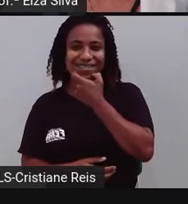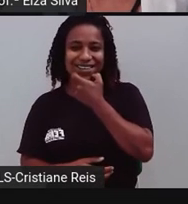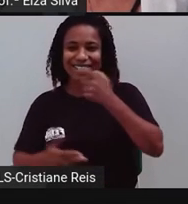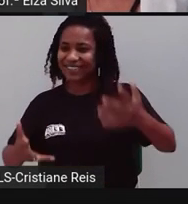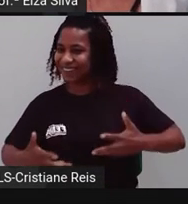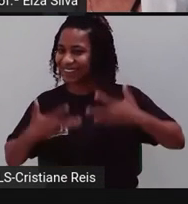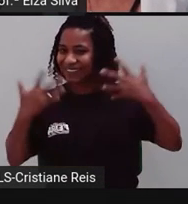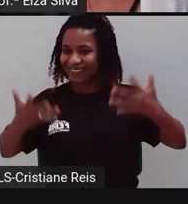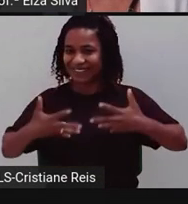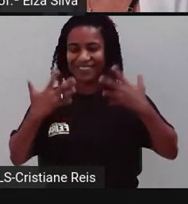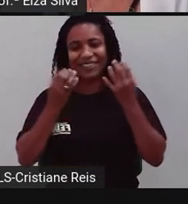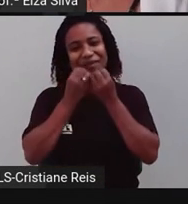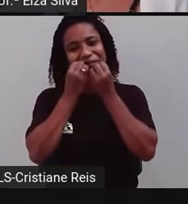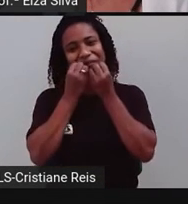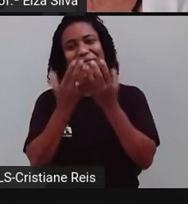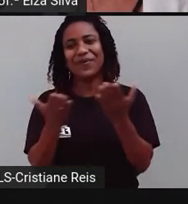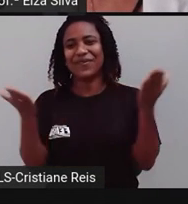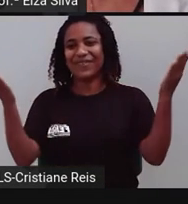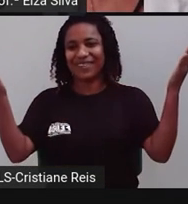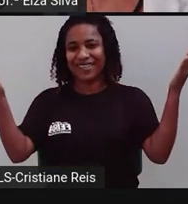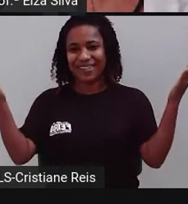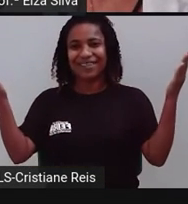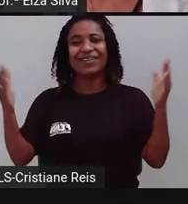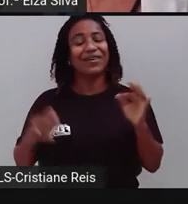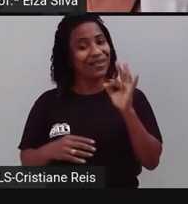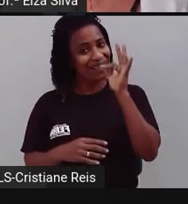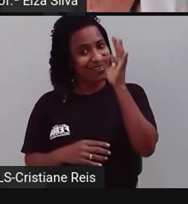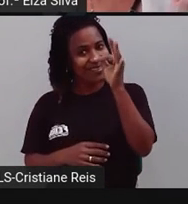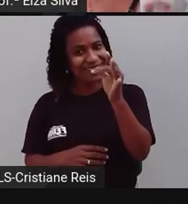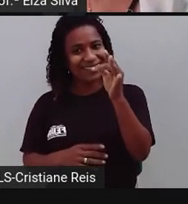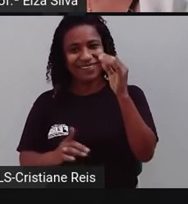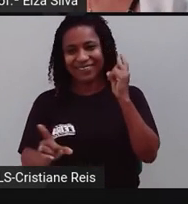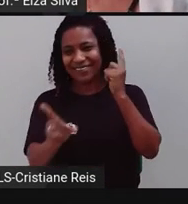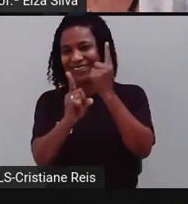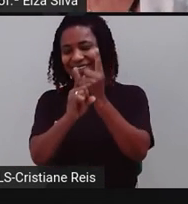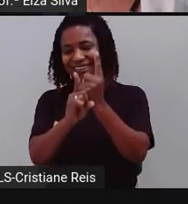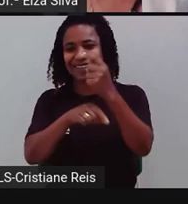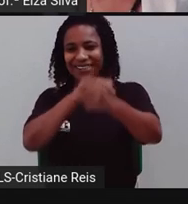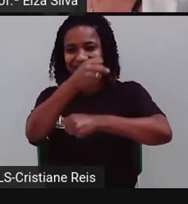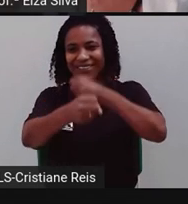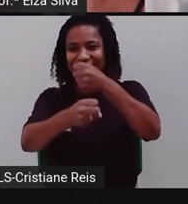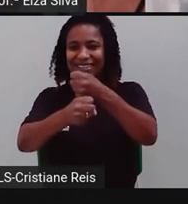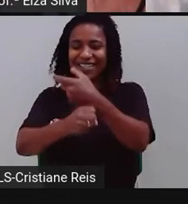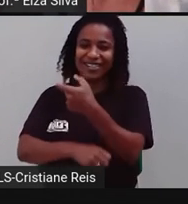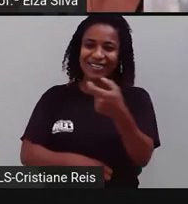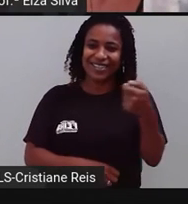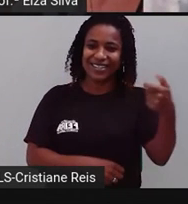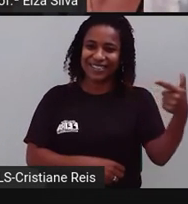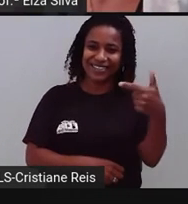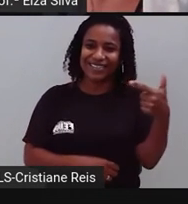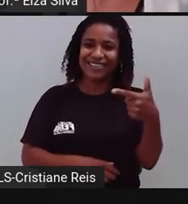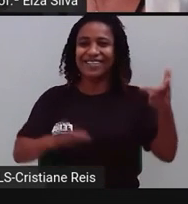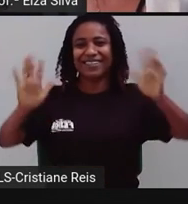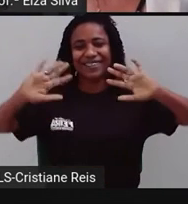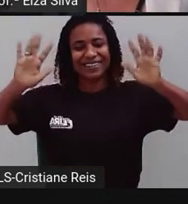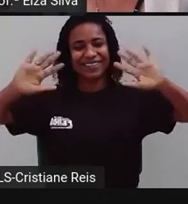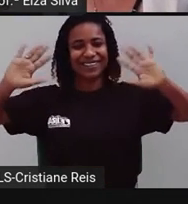divertido Ok? See you next year Vejo vocês no próximo ano Bye! Thanks!